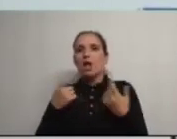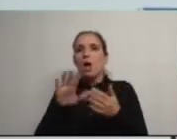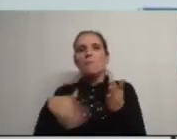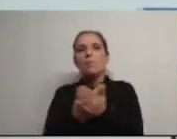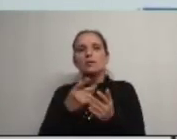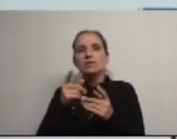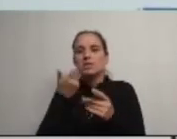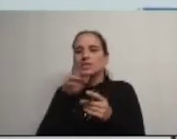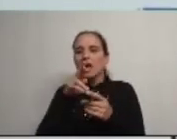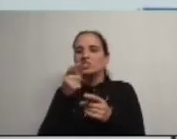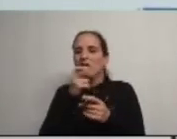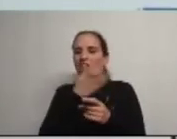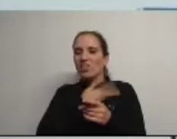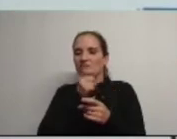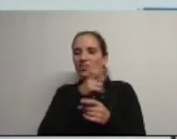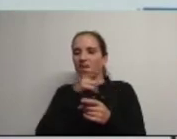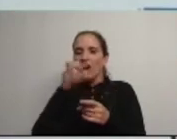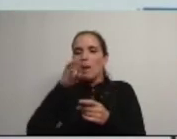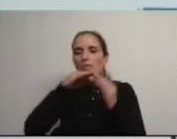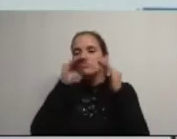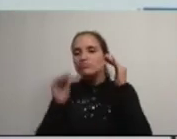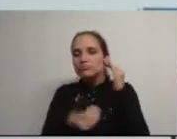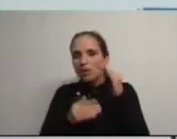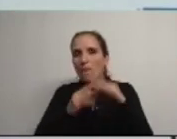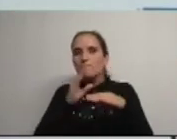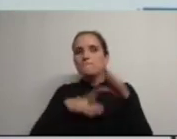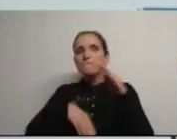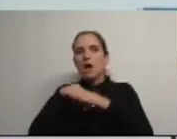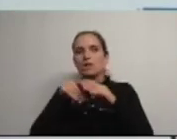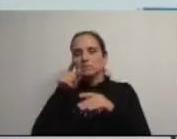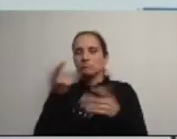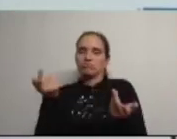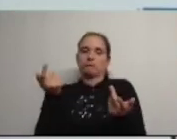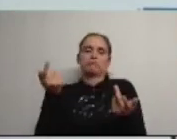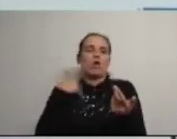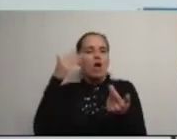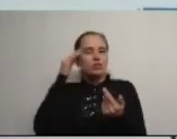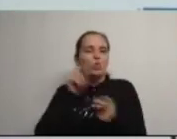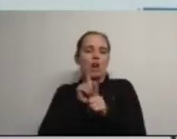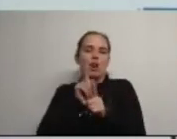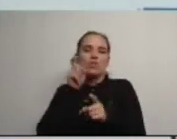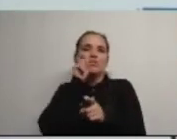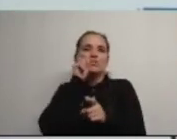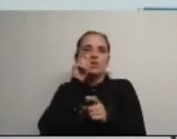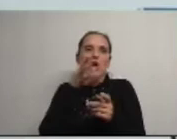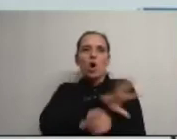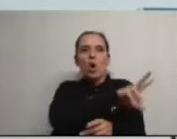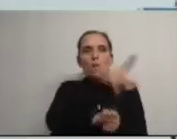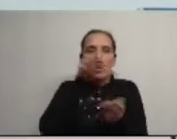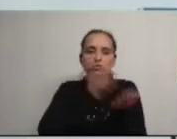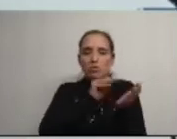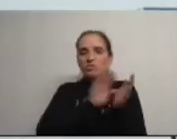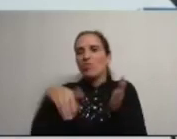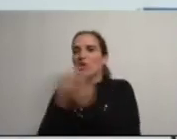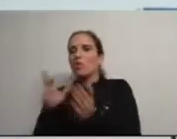fixação das taxas de derrama inferiores ao máximo classificando a minha posição como amoral e defensora de roubar aos pobres para dar aos ricos